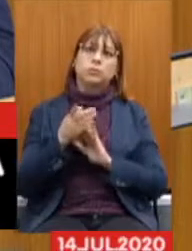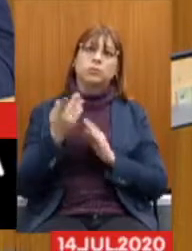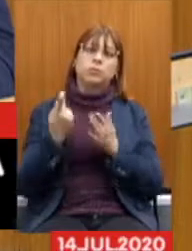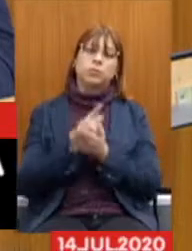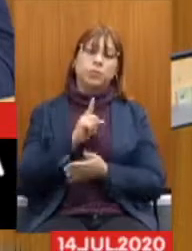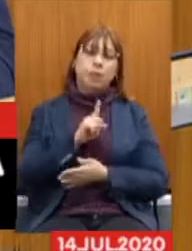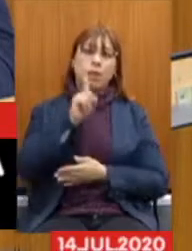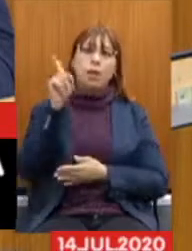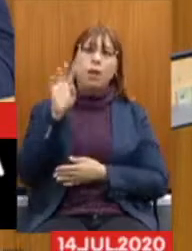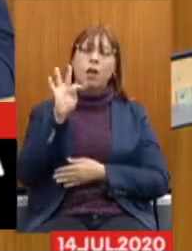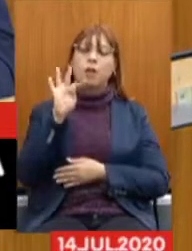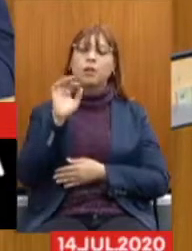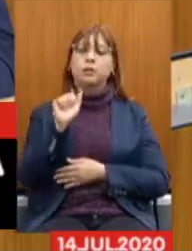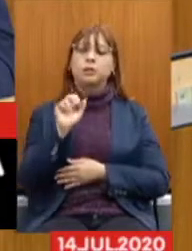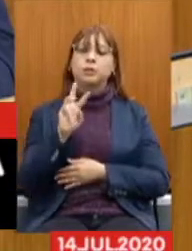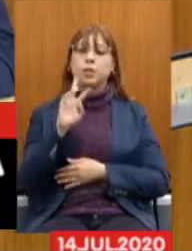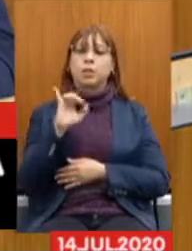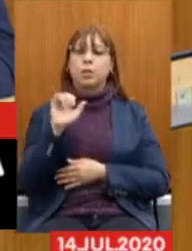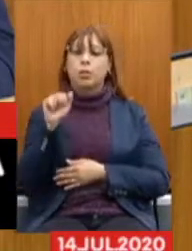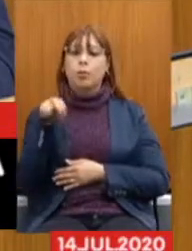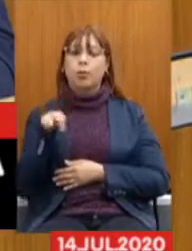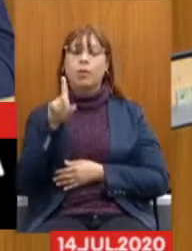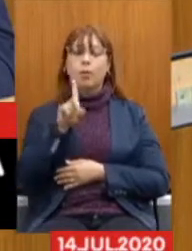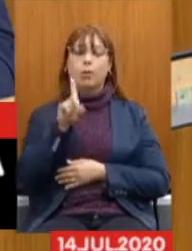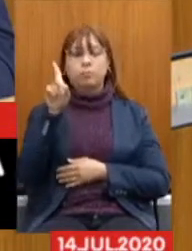companheiros que nós tivemos em Taiwan,